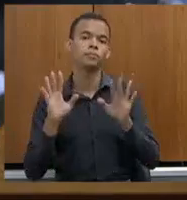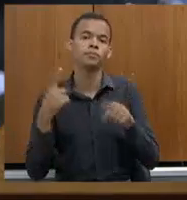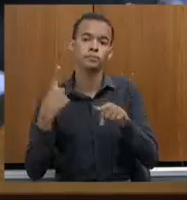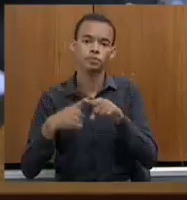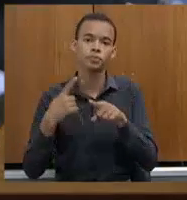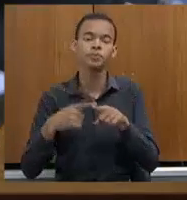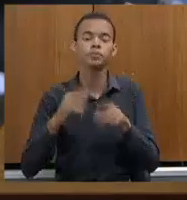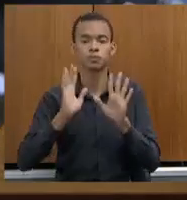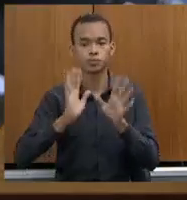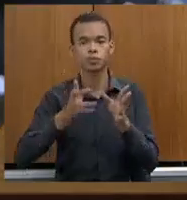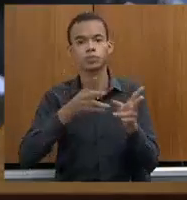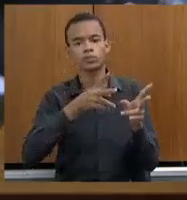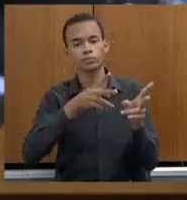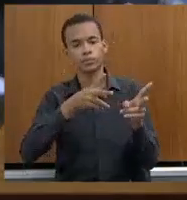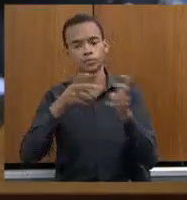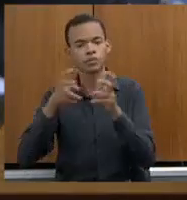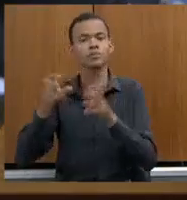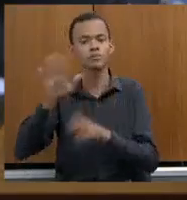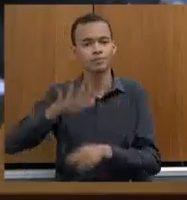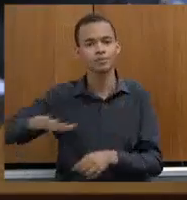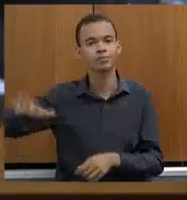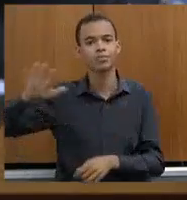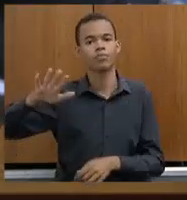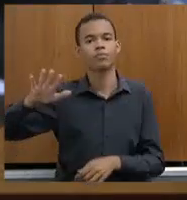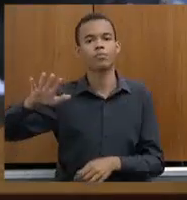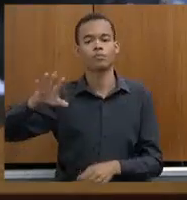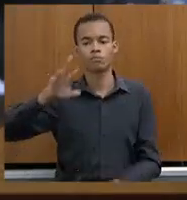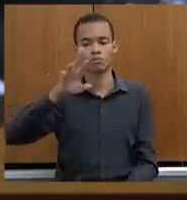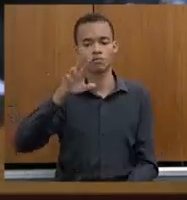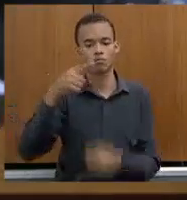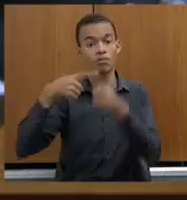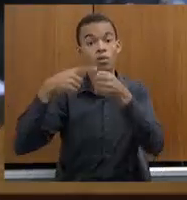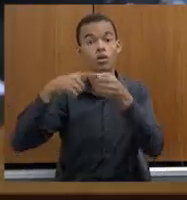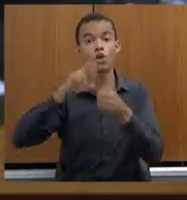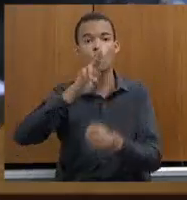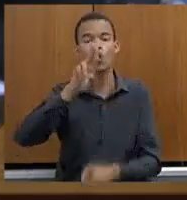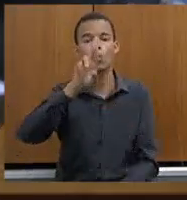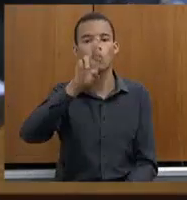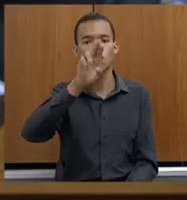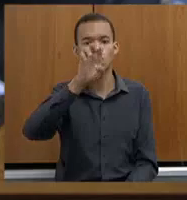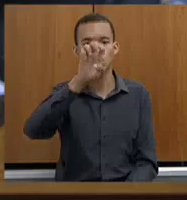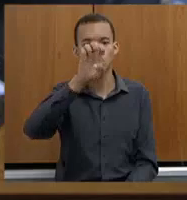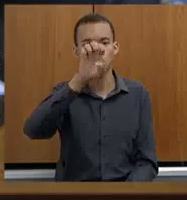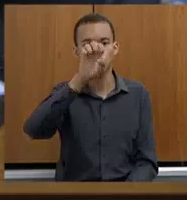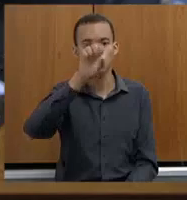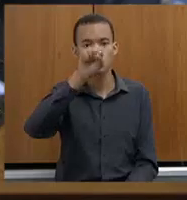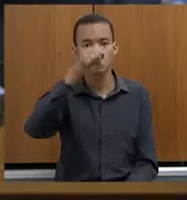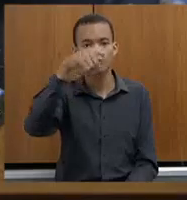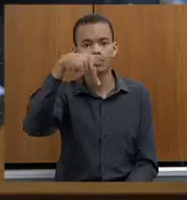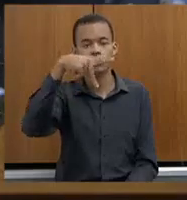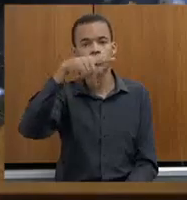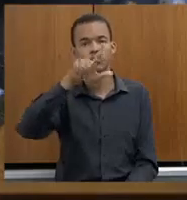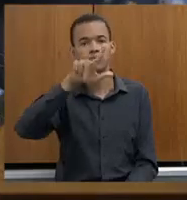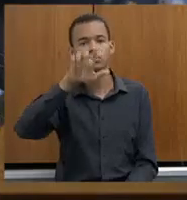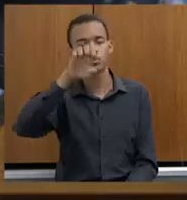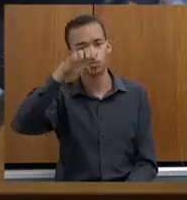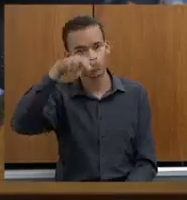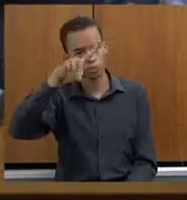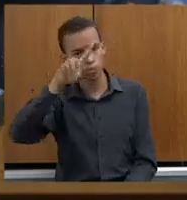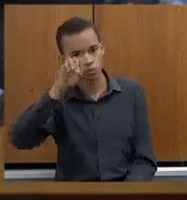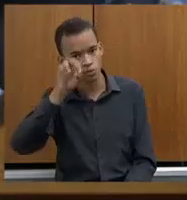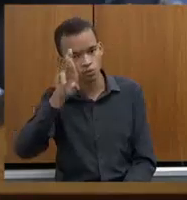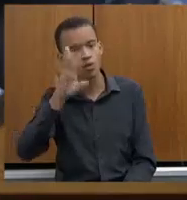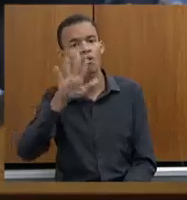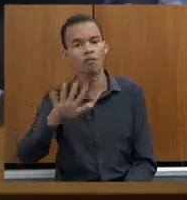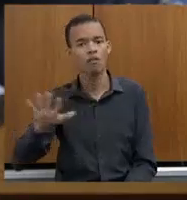nós já temos lá na minha região, no município de Resplendora, o RG Express, nós estivemos lá também para,